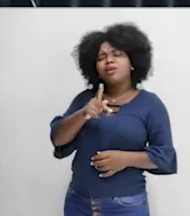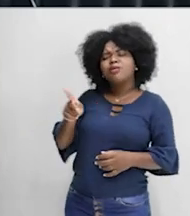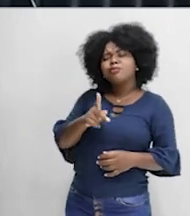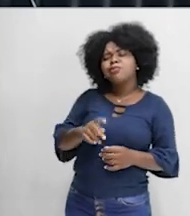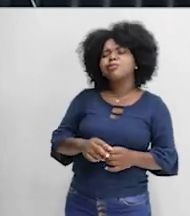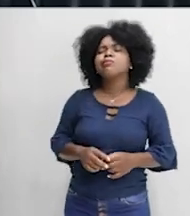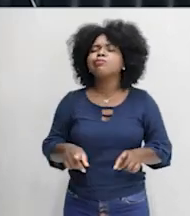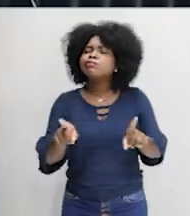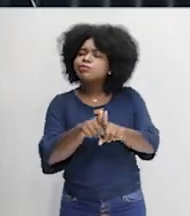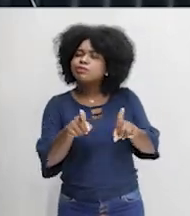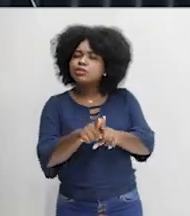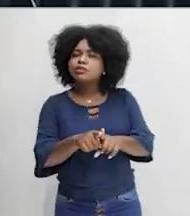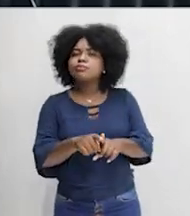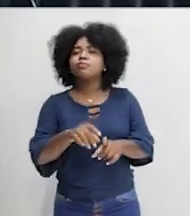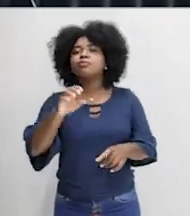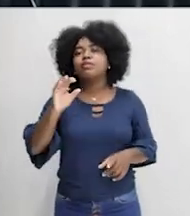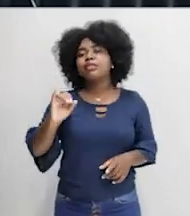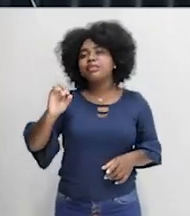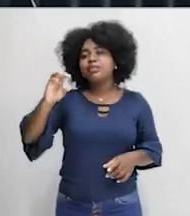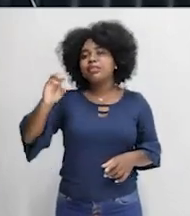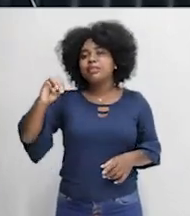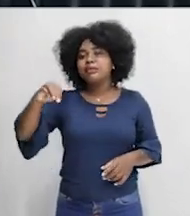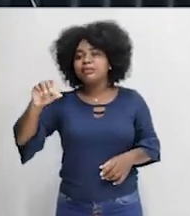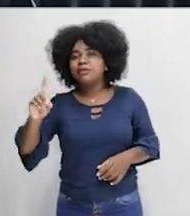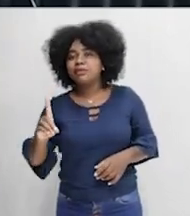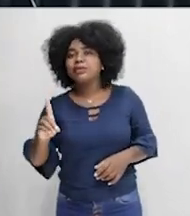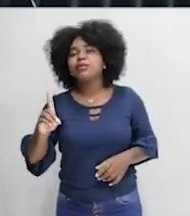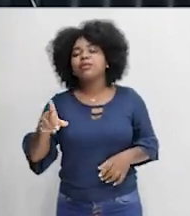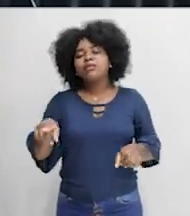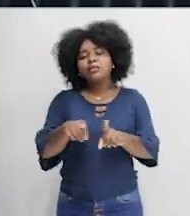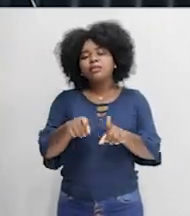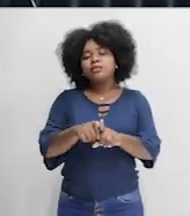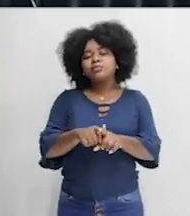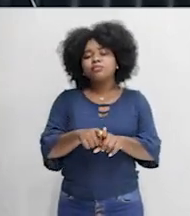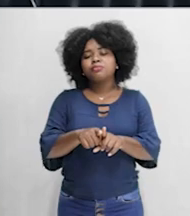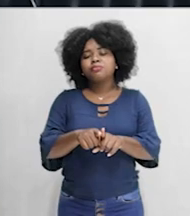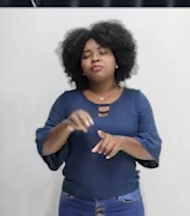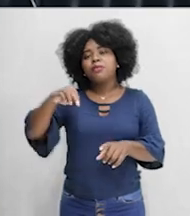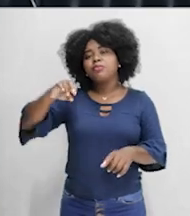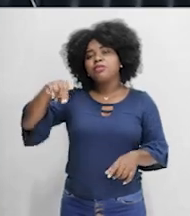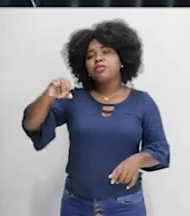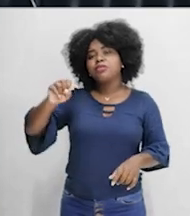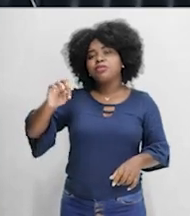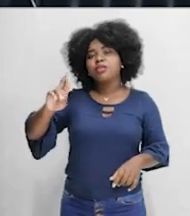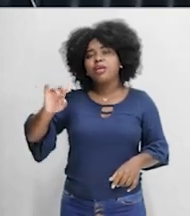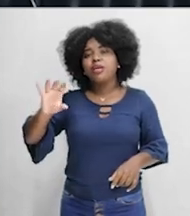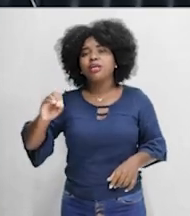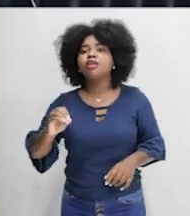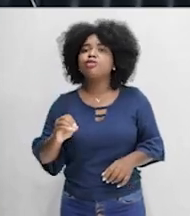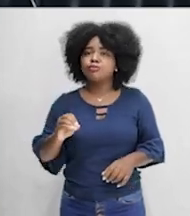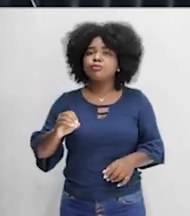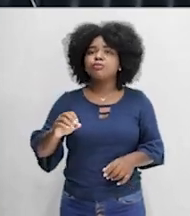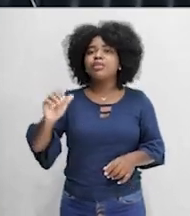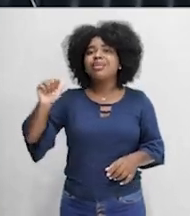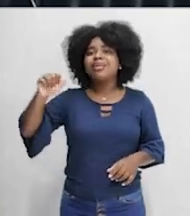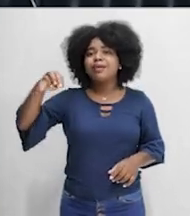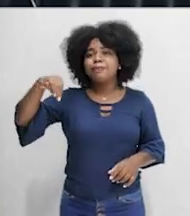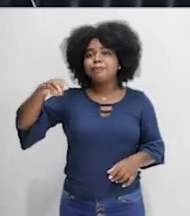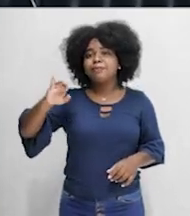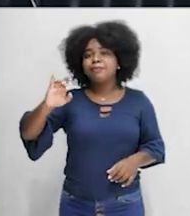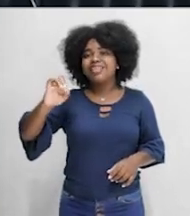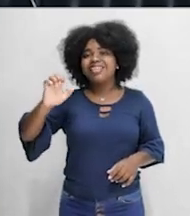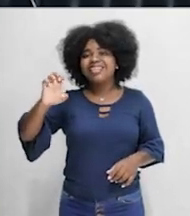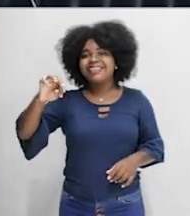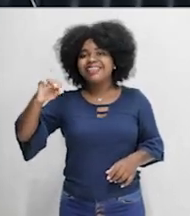ouviu falar aí no ICMB? Já? Já ouviu falar no Ministério do Meio Ambiente? Já. Essa é a nossa